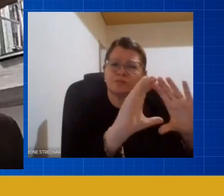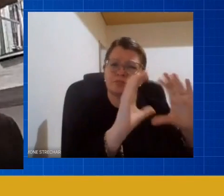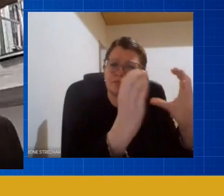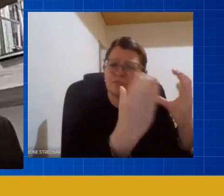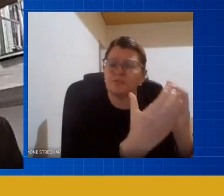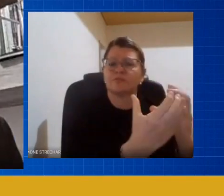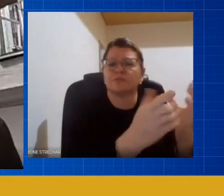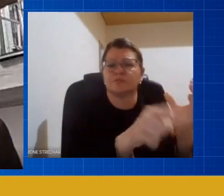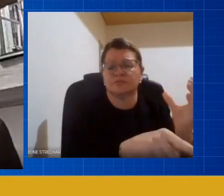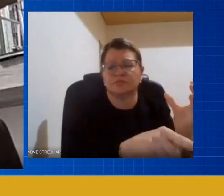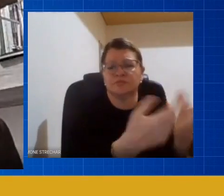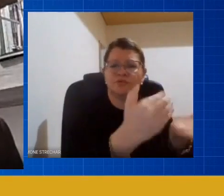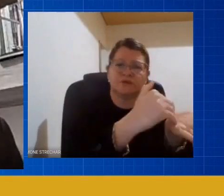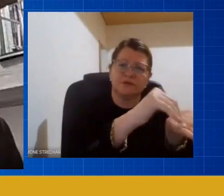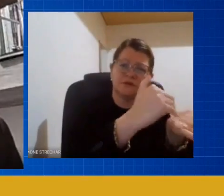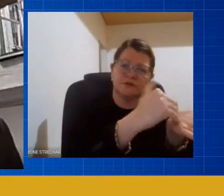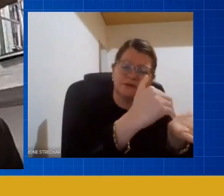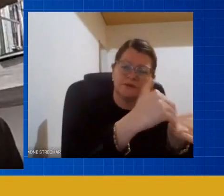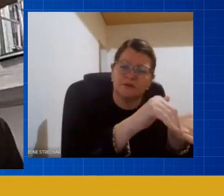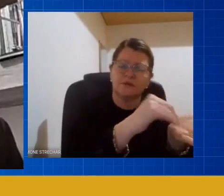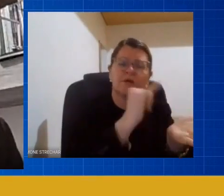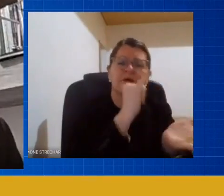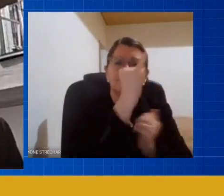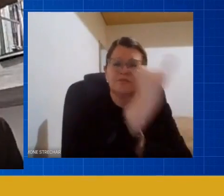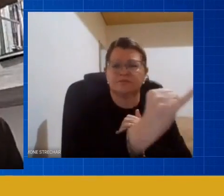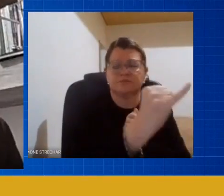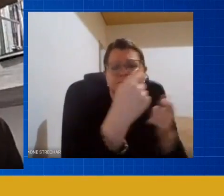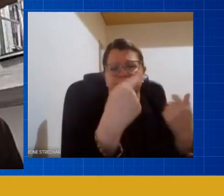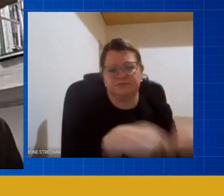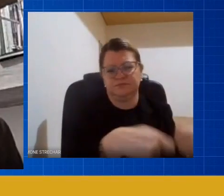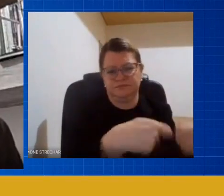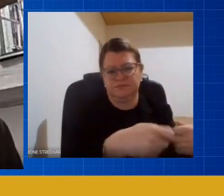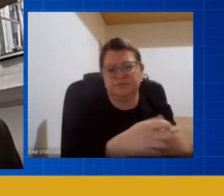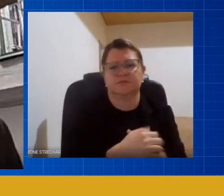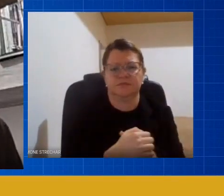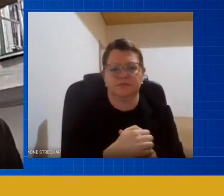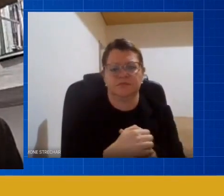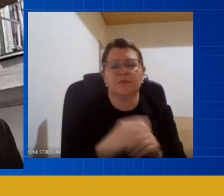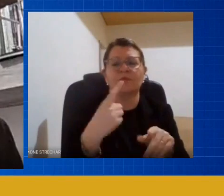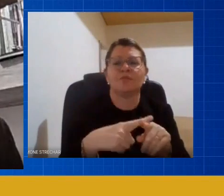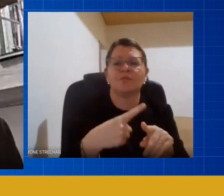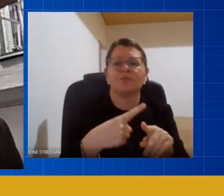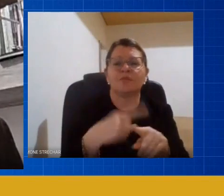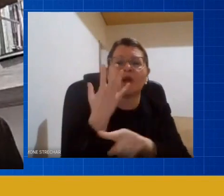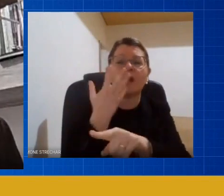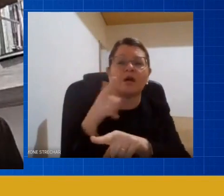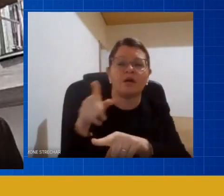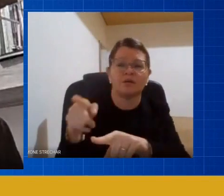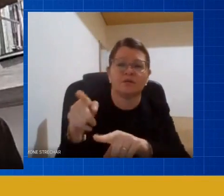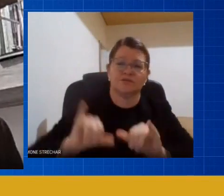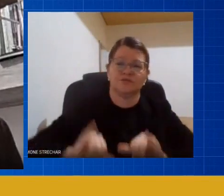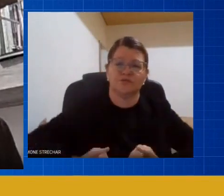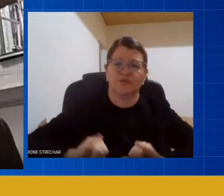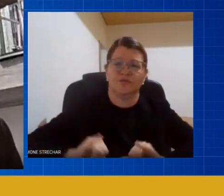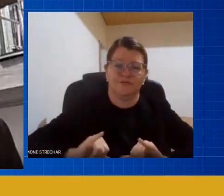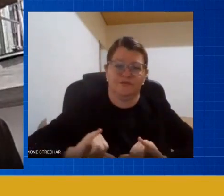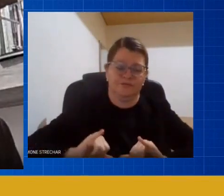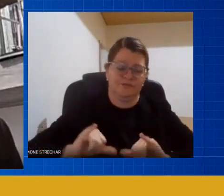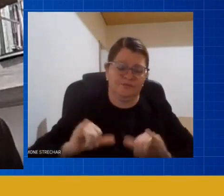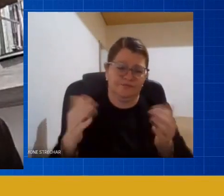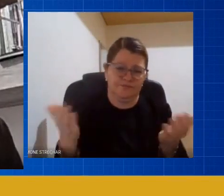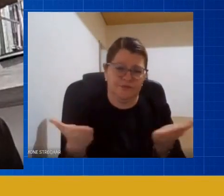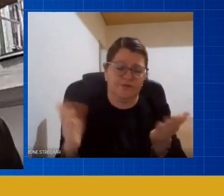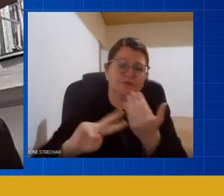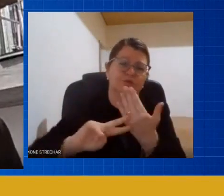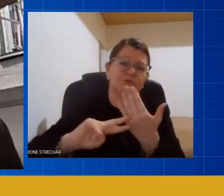para que quem está à margem desse processo não sofra de forma acentuada as consequências que a gente está vivenciando